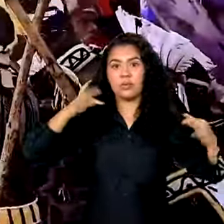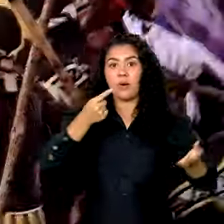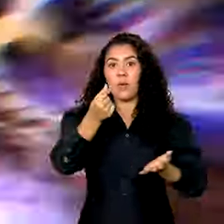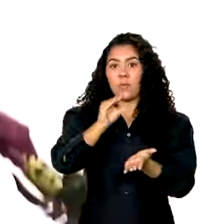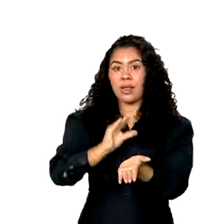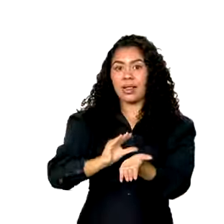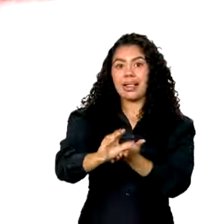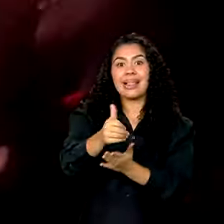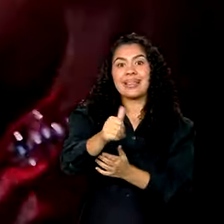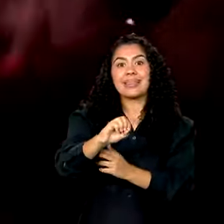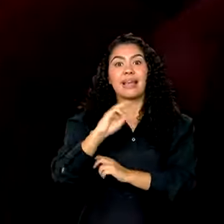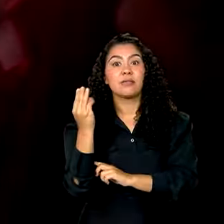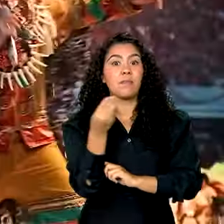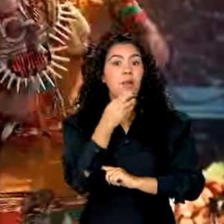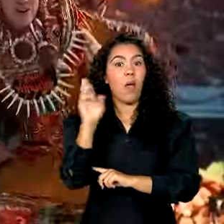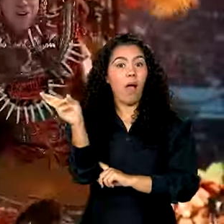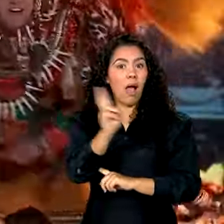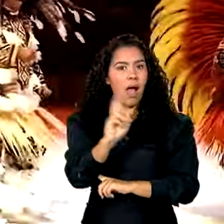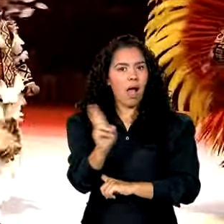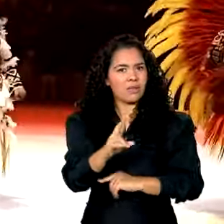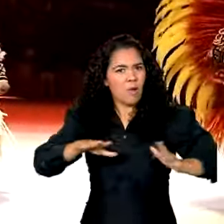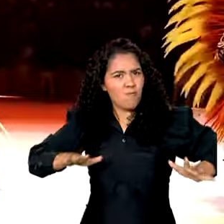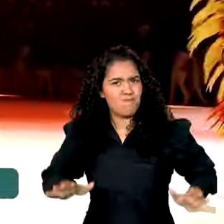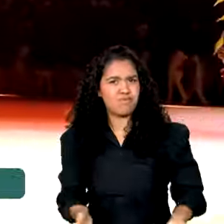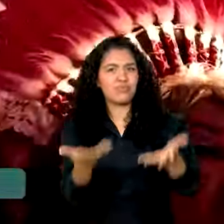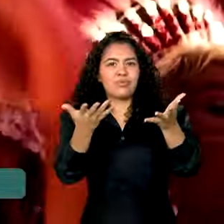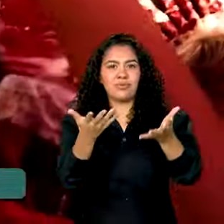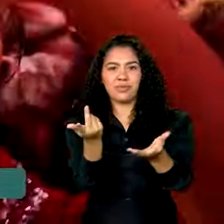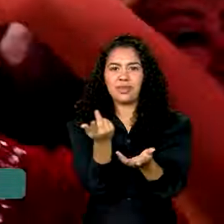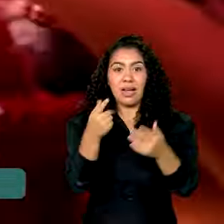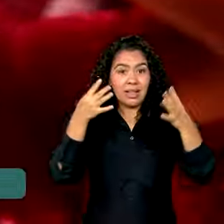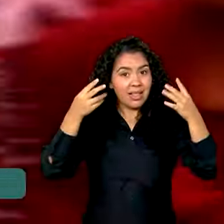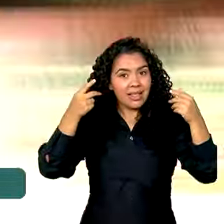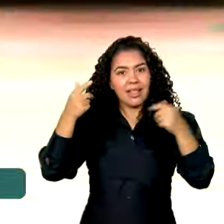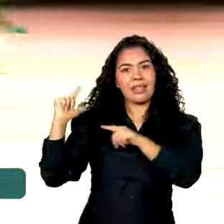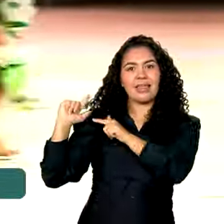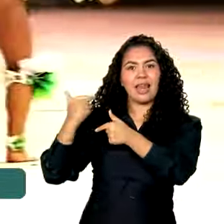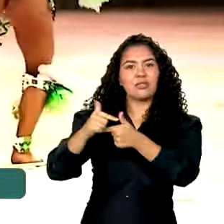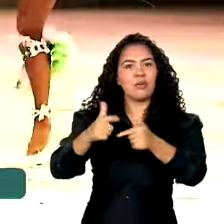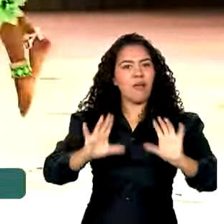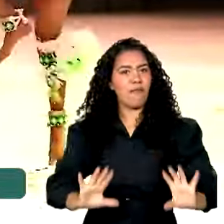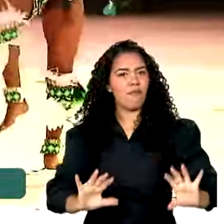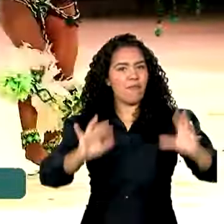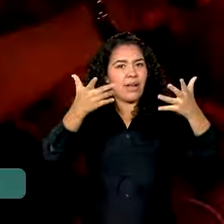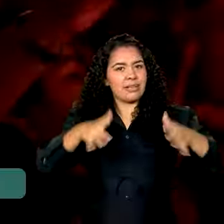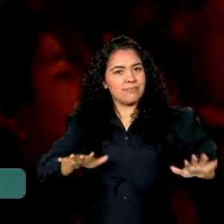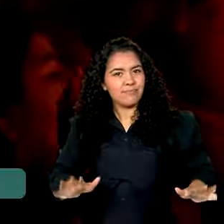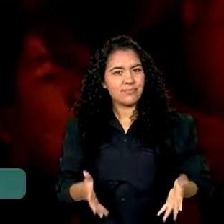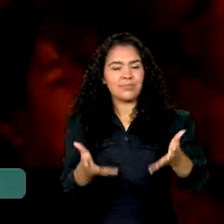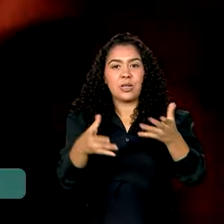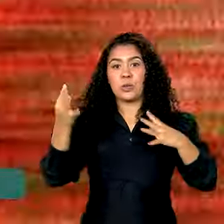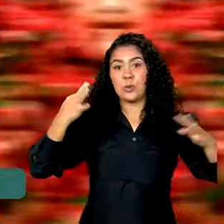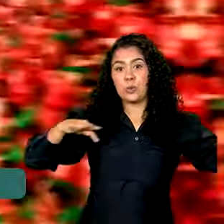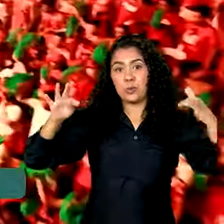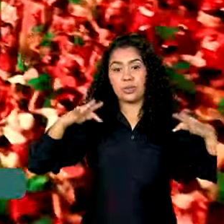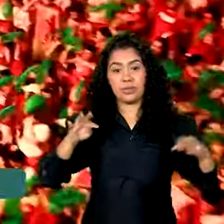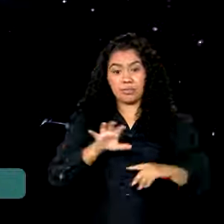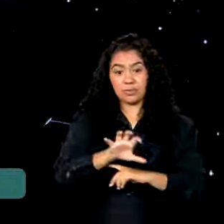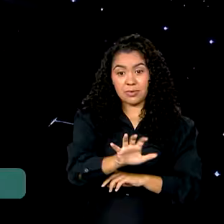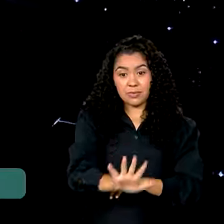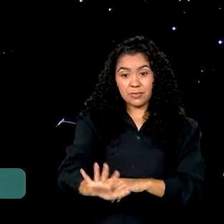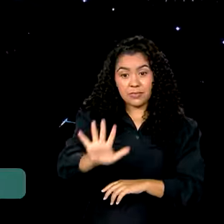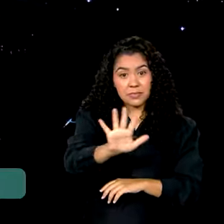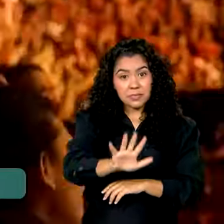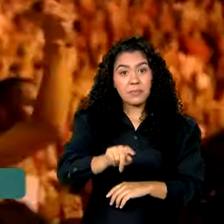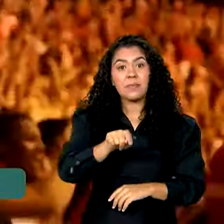milhões de reais para potencializar o tradicional festejo e incrementar o turismo na região. E além dos recursos da